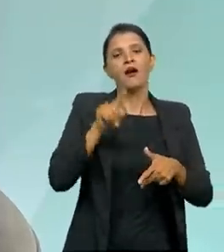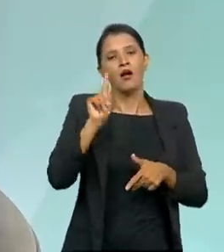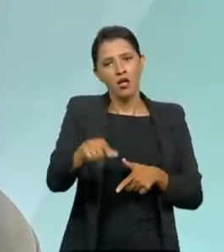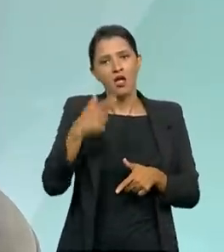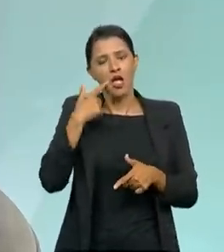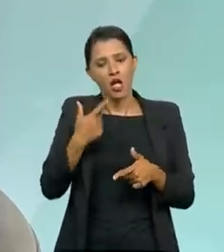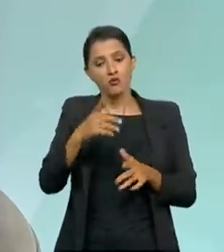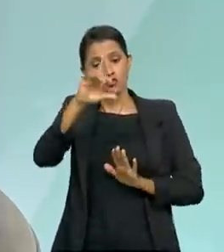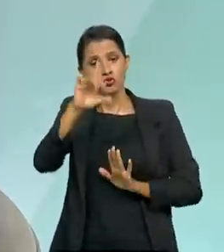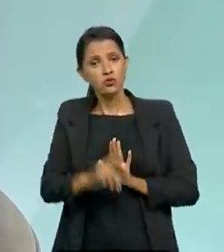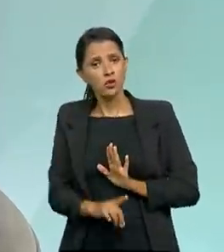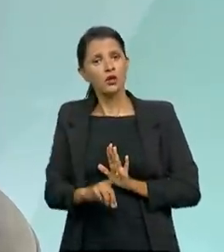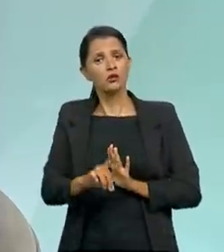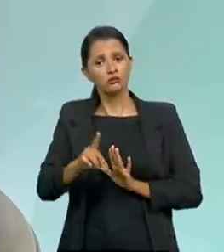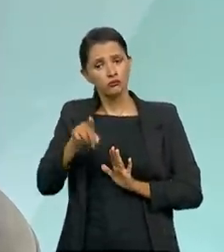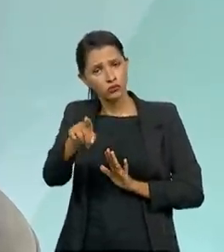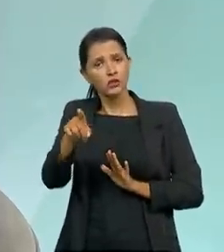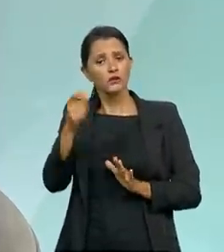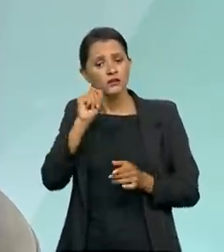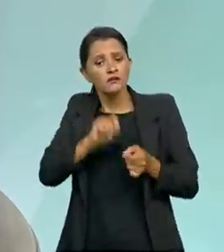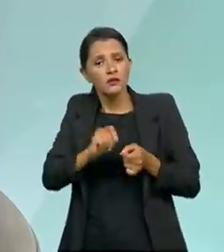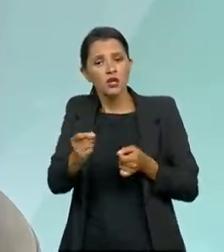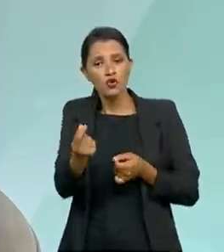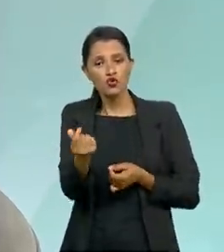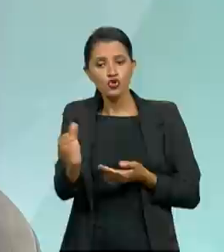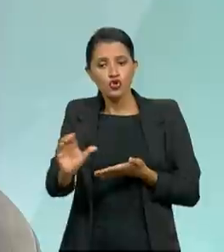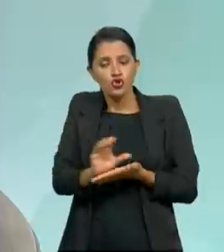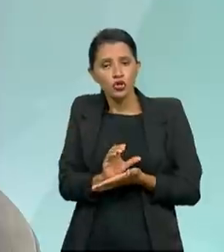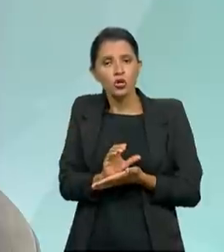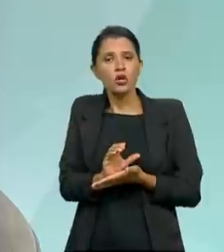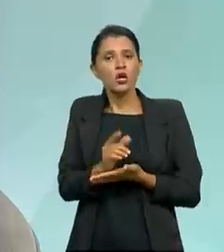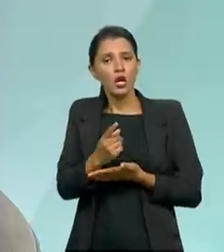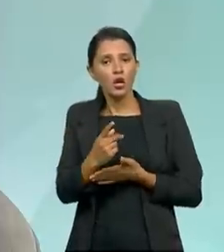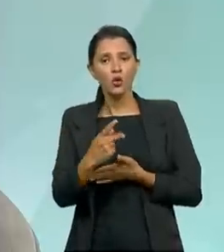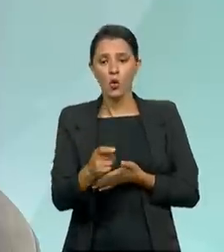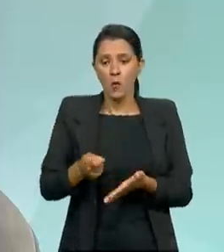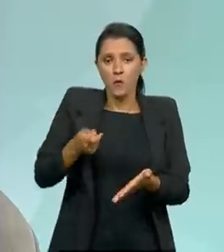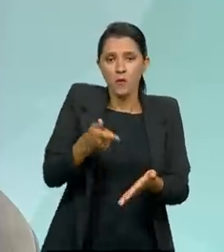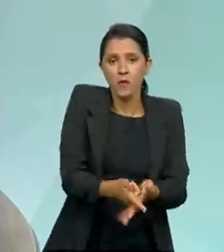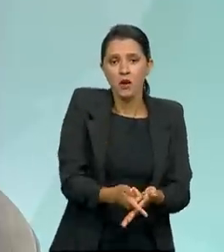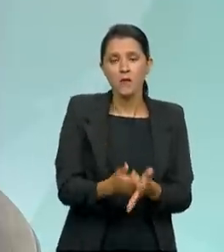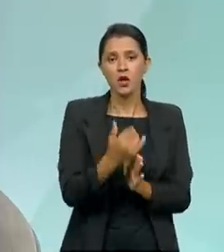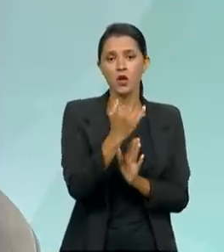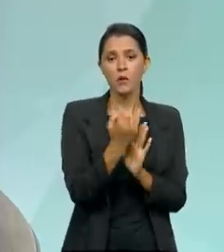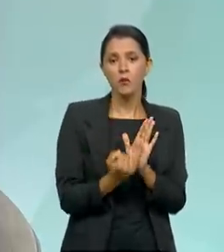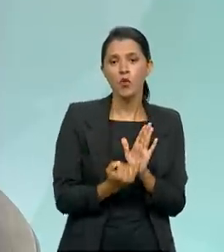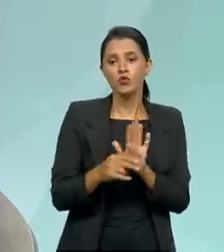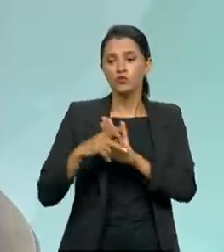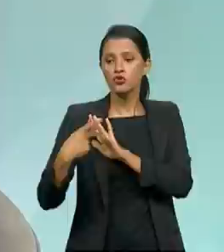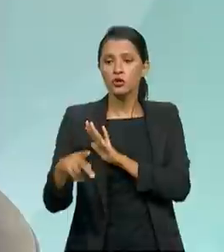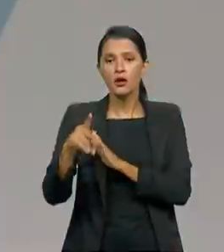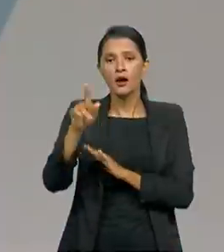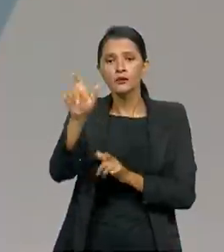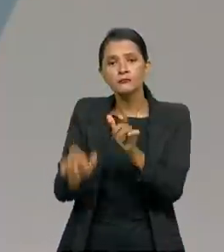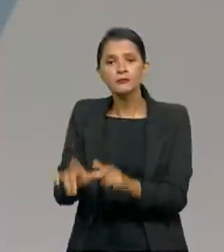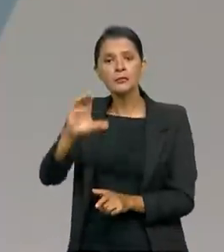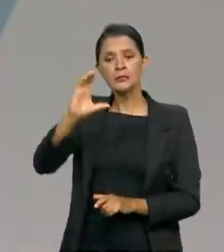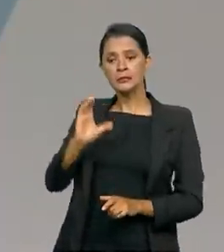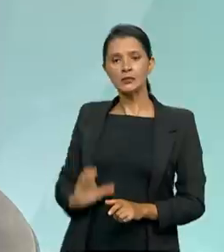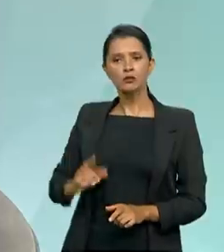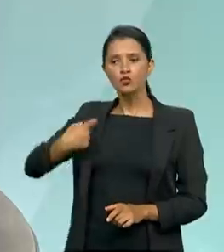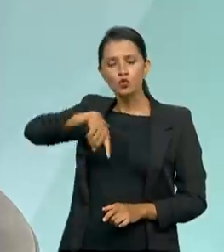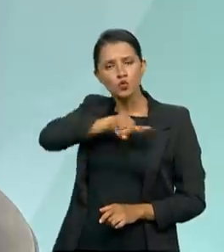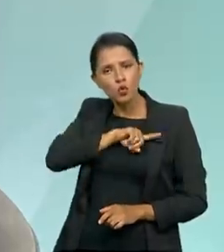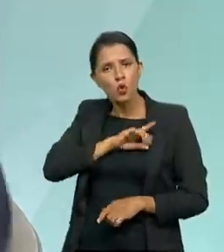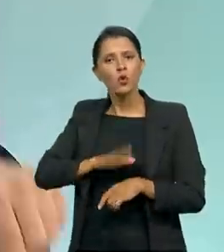é um direito de você fazer com que o dinheiro que vem do pagamento do imposto de cada cidadão, que é suado, de todos